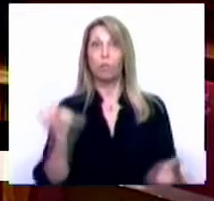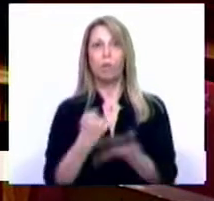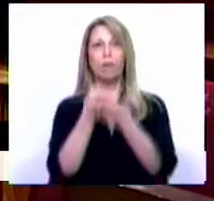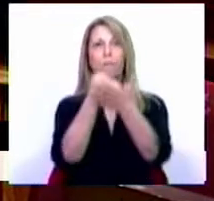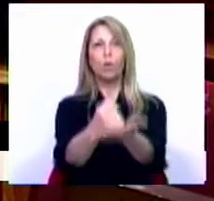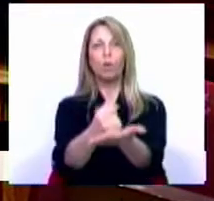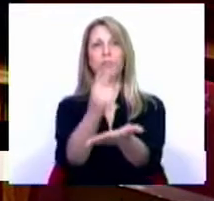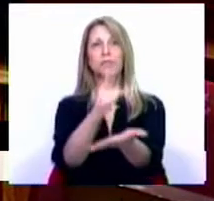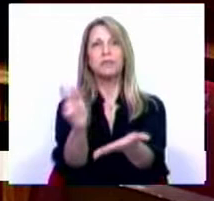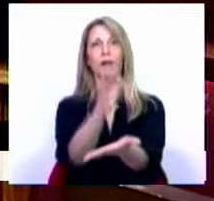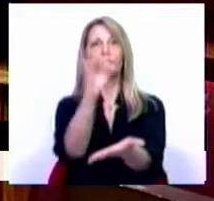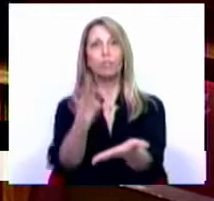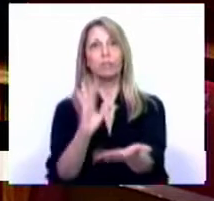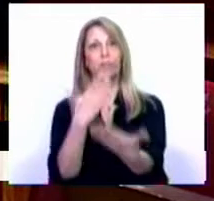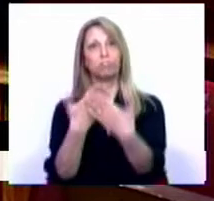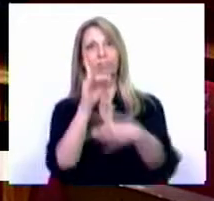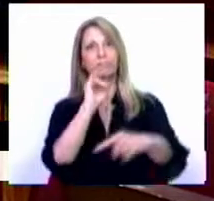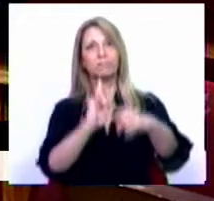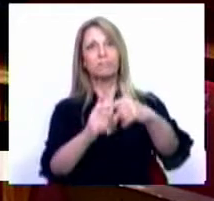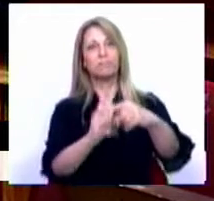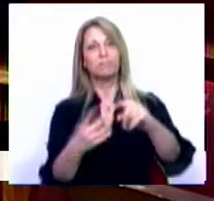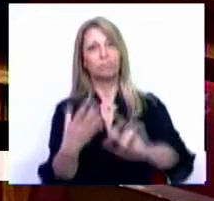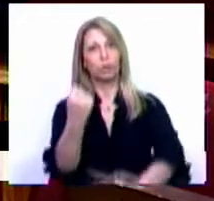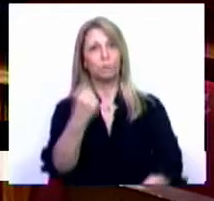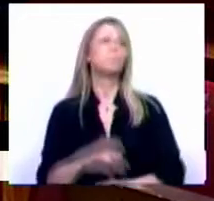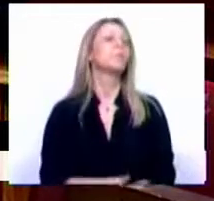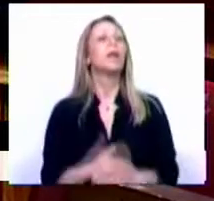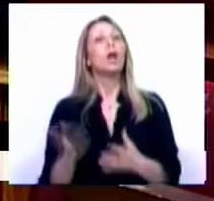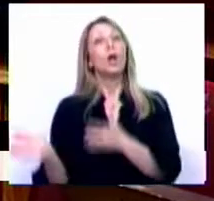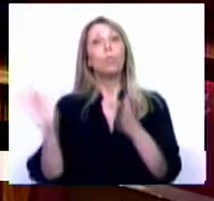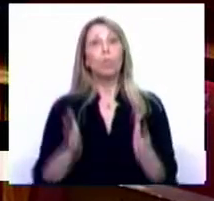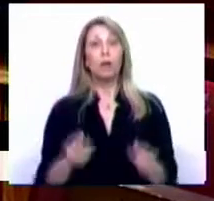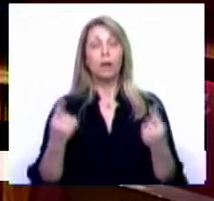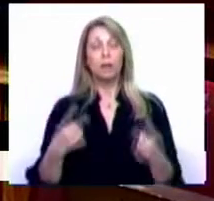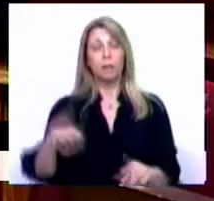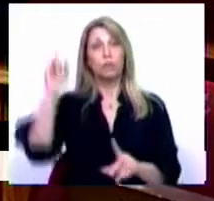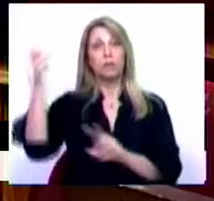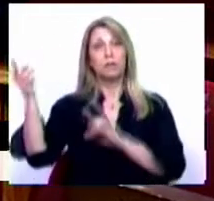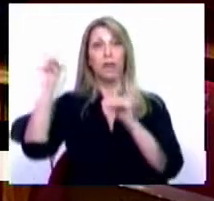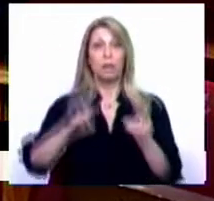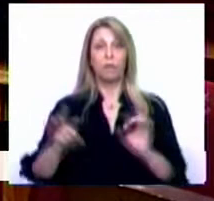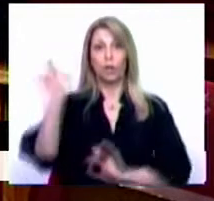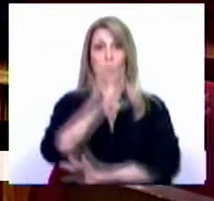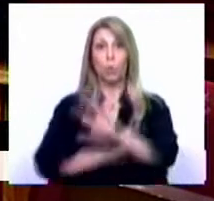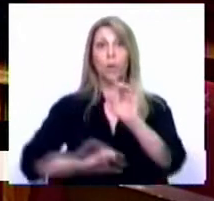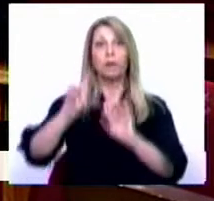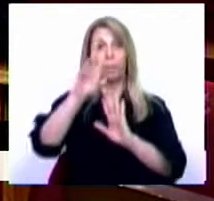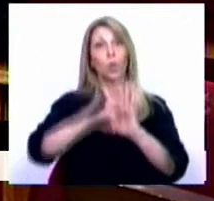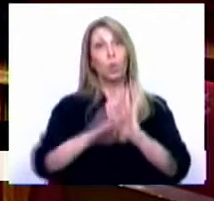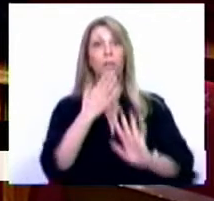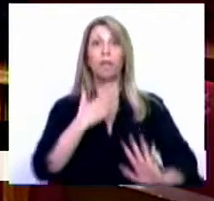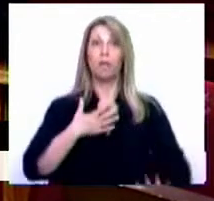levar a cabo com êxito. Por um lado, temos diretivas europeias e até regulamentos, que nos facilita bastante o